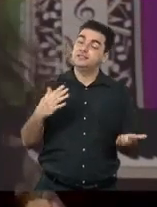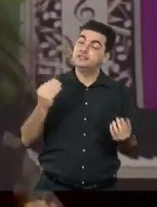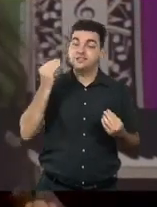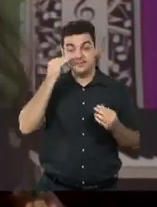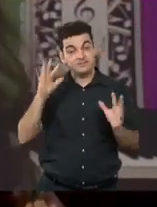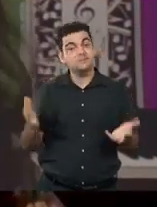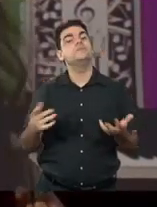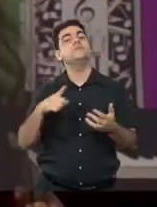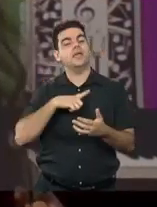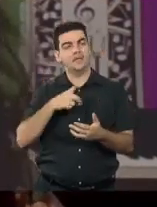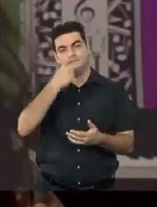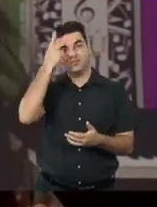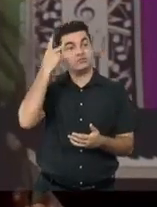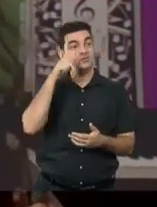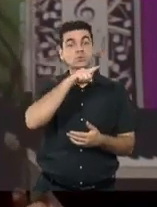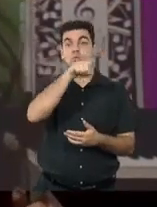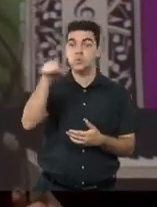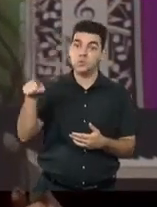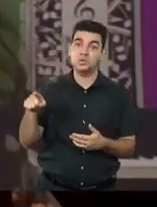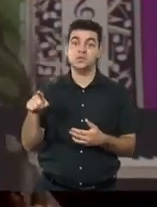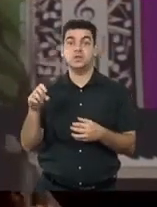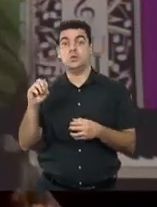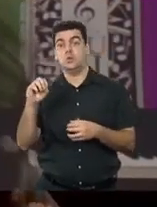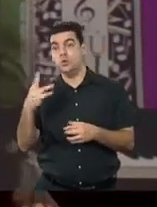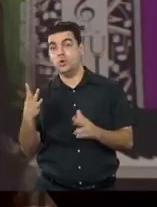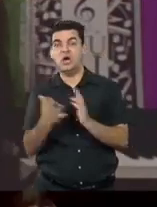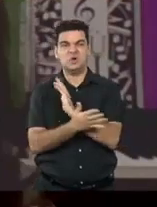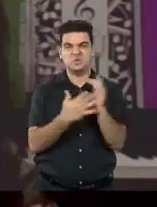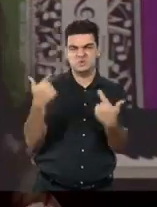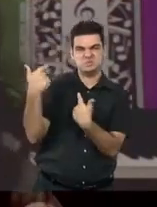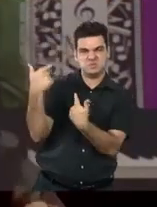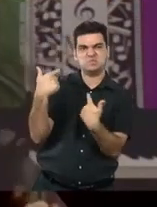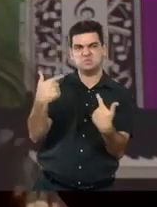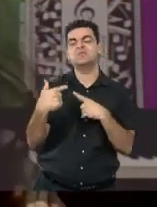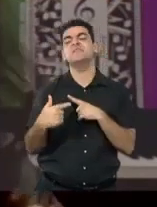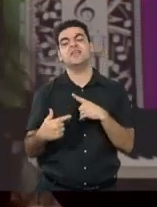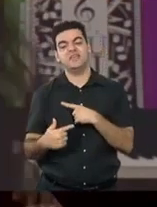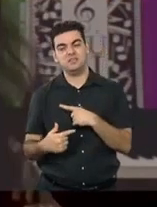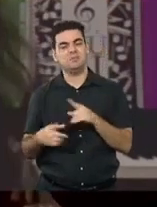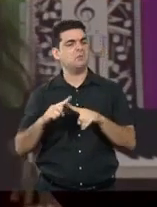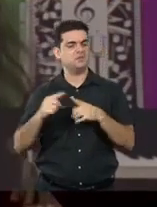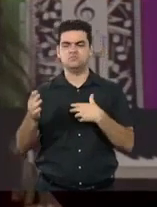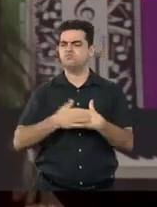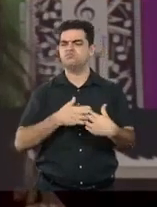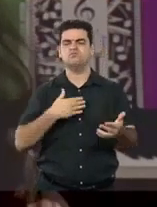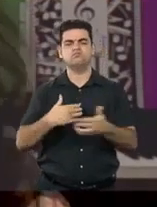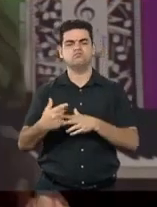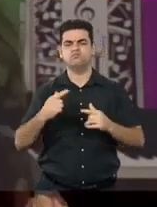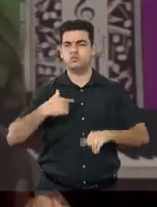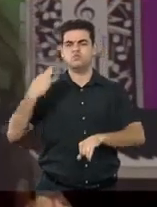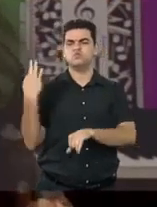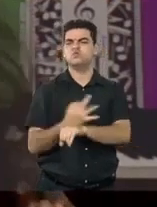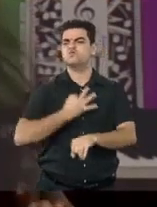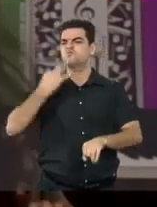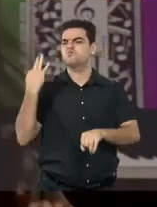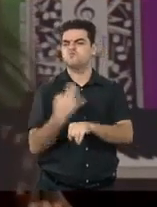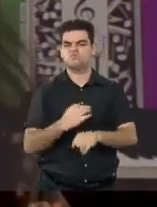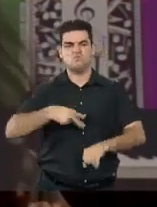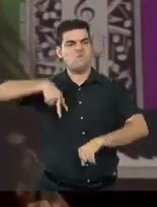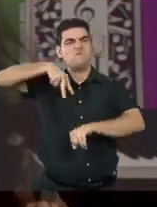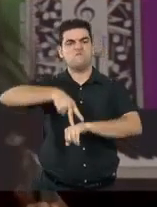haverá pessoas e estruturas tentando nos desencorajar. Encontraremos resistências, mas